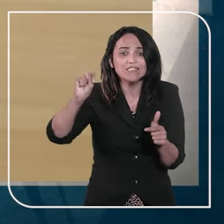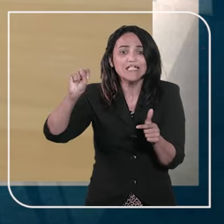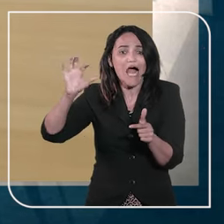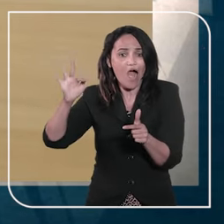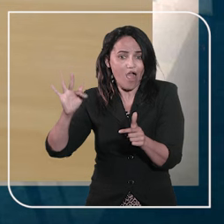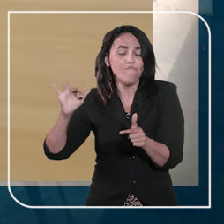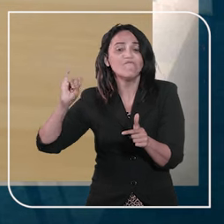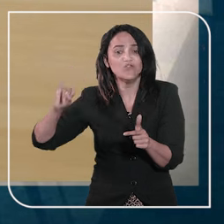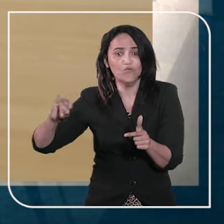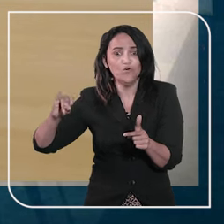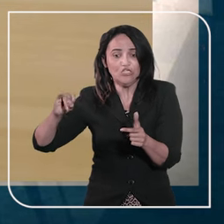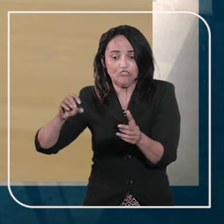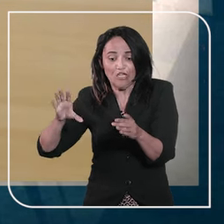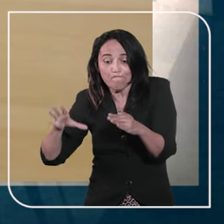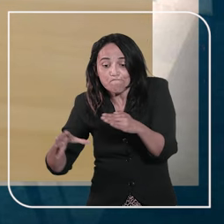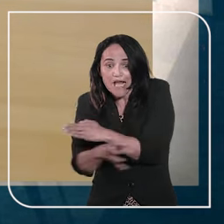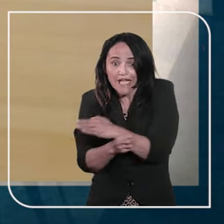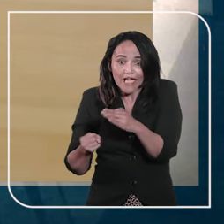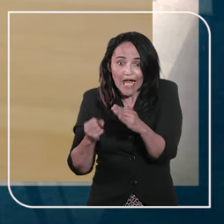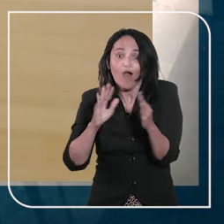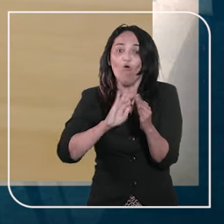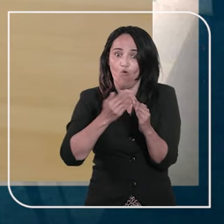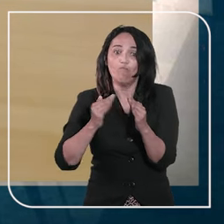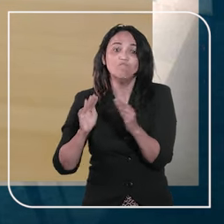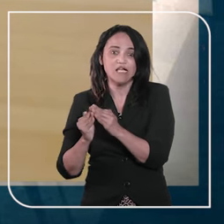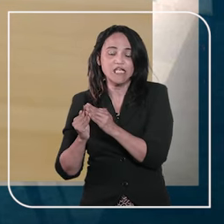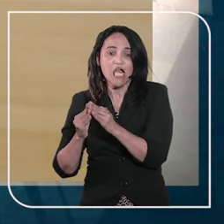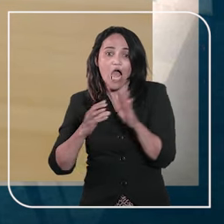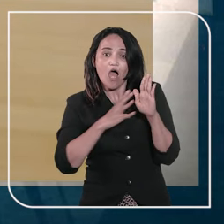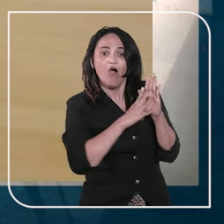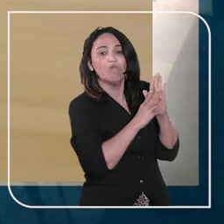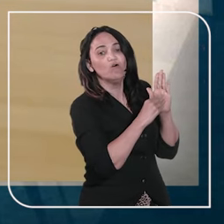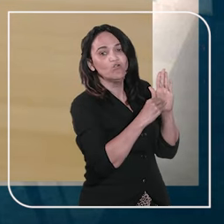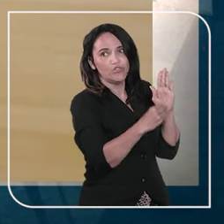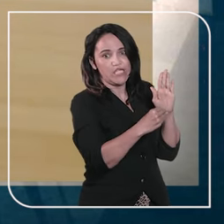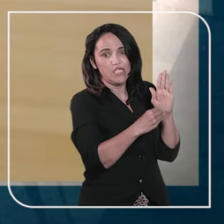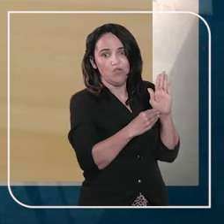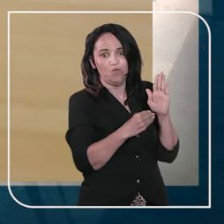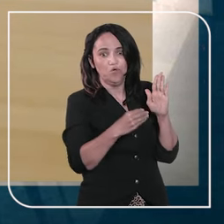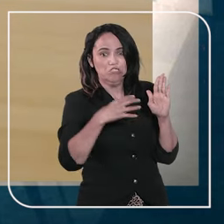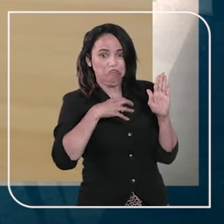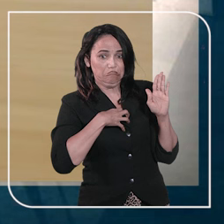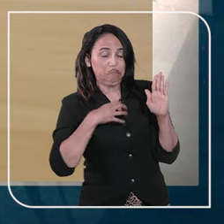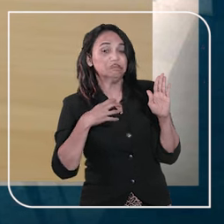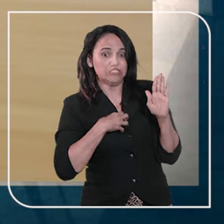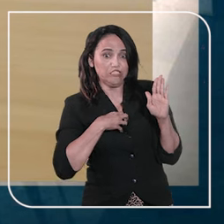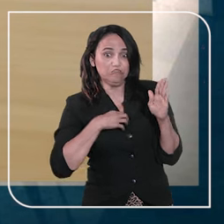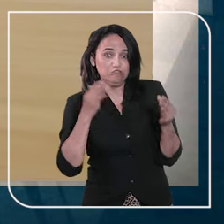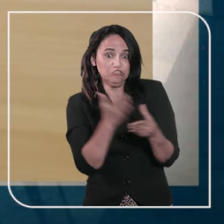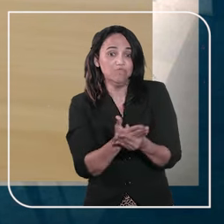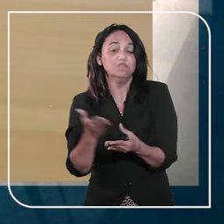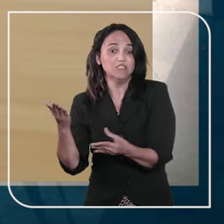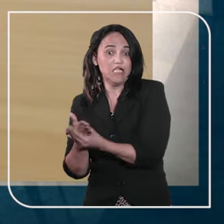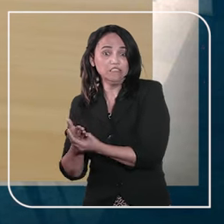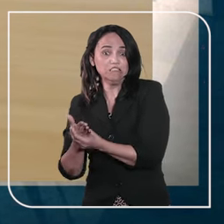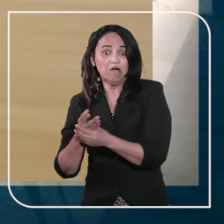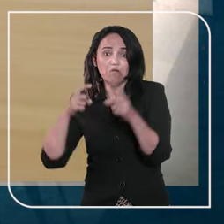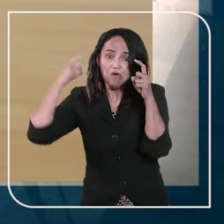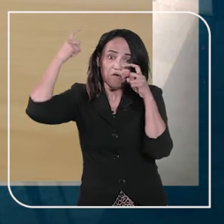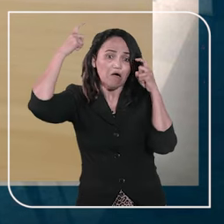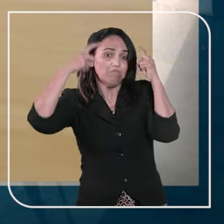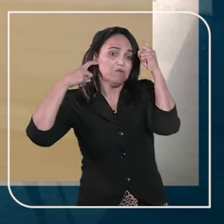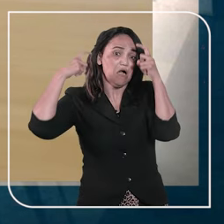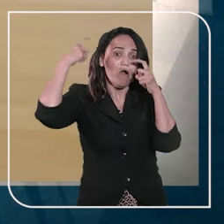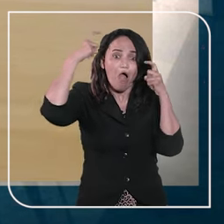alienação fiduciária. Há uma modelagem desse sistema de alienação fiduciária e a preocupação é não gerar